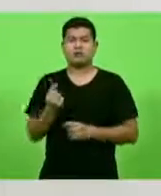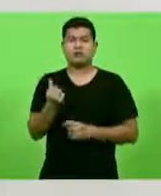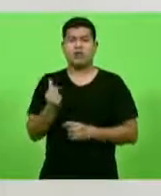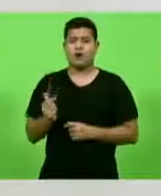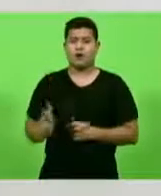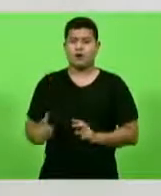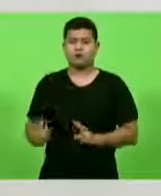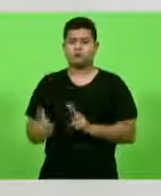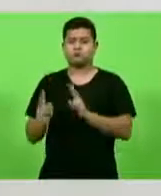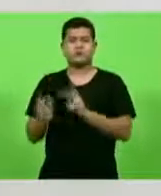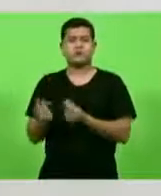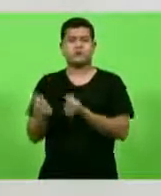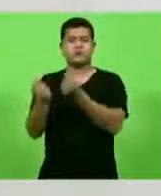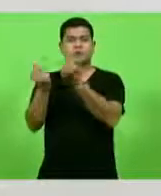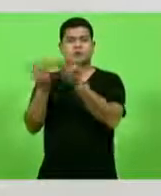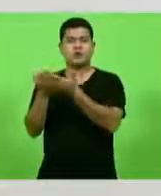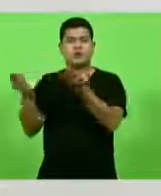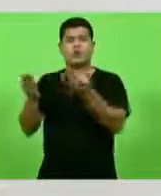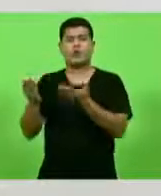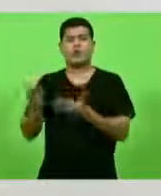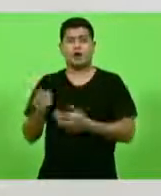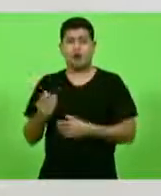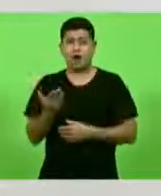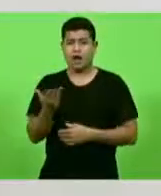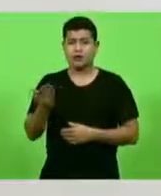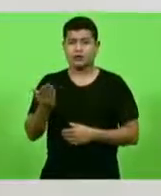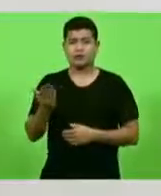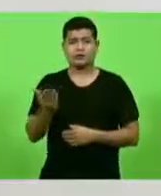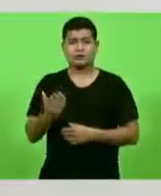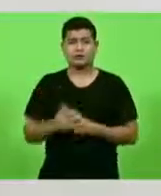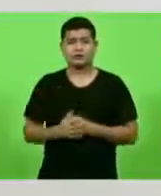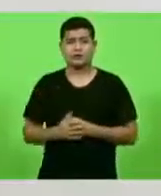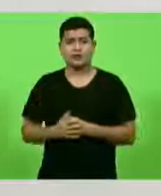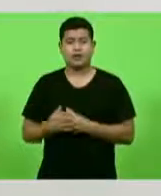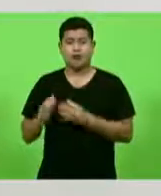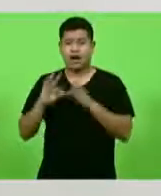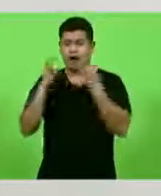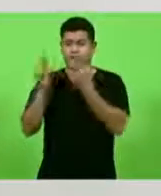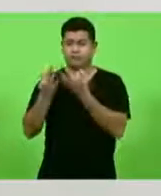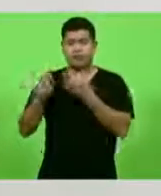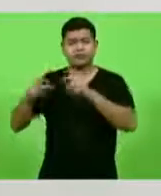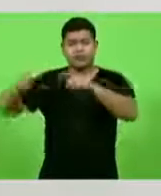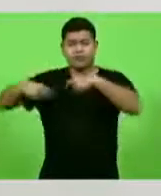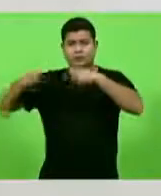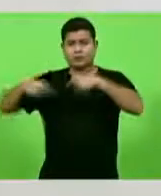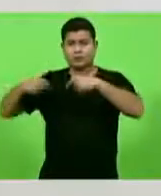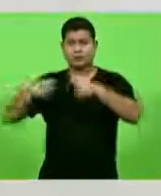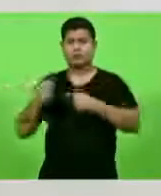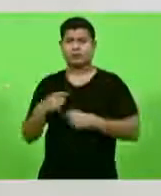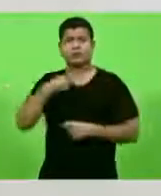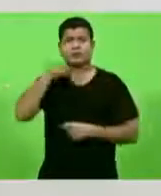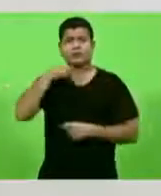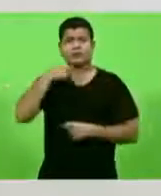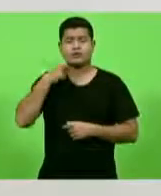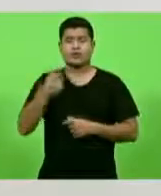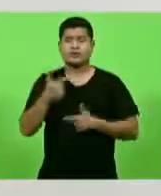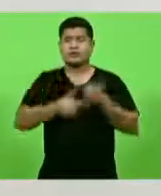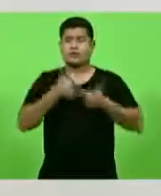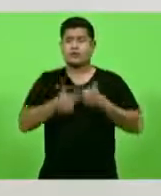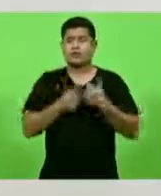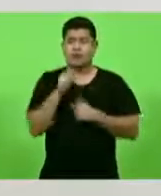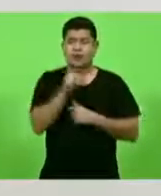de agricultores que não podem utilizar um bem público e tem que ficar vendendo para terceirizado por preço de banana.